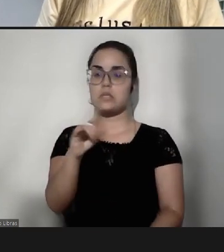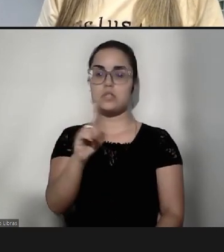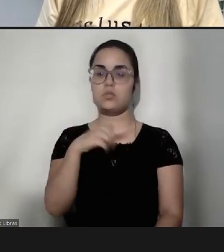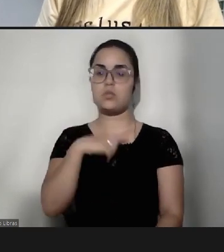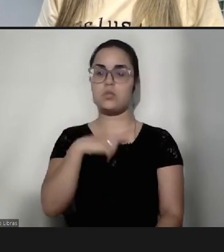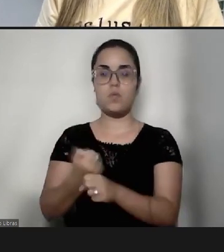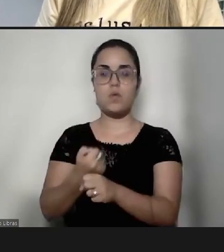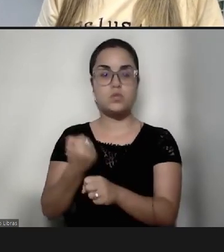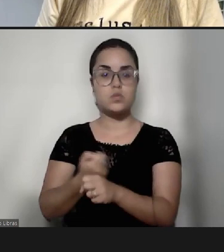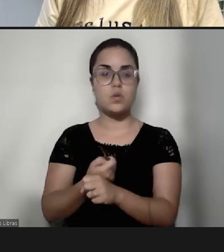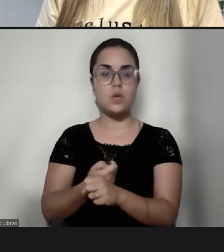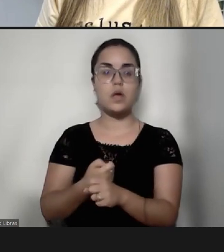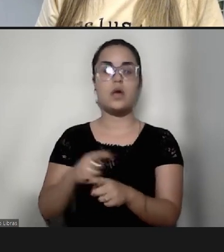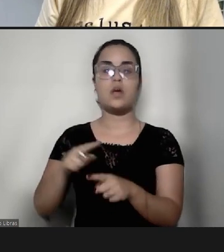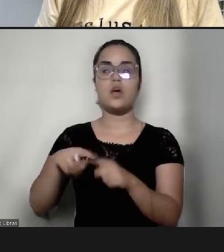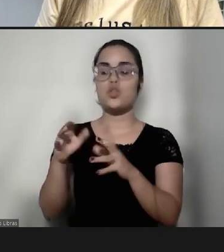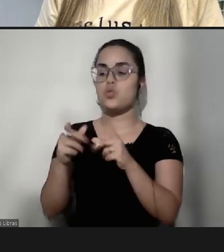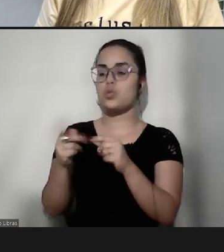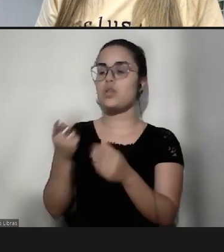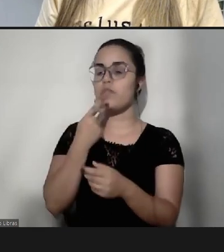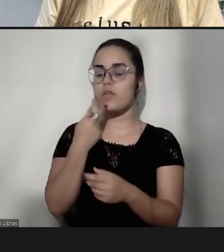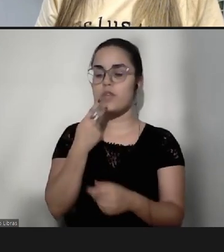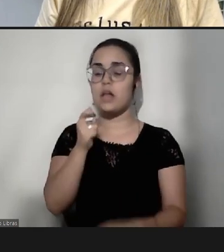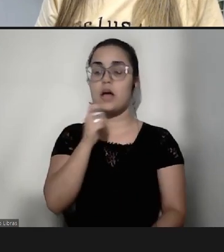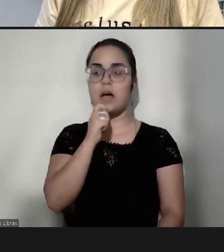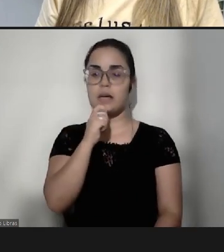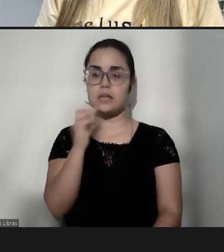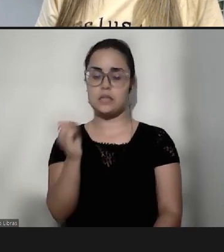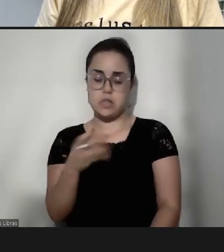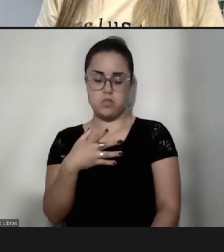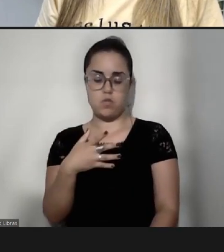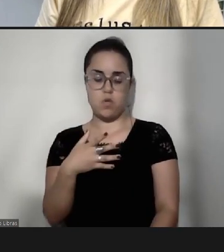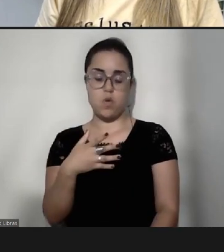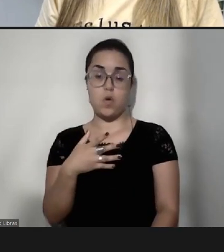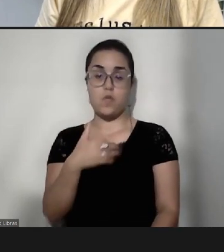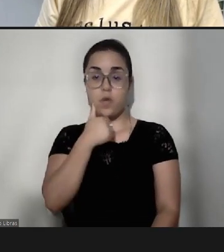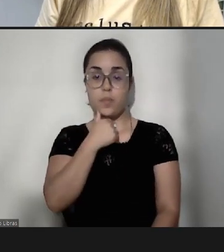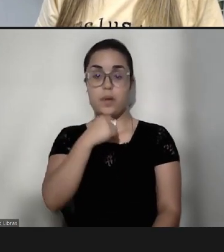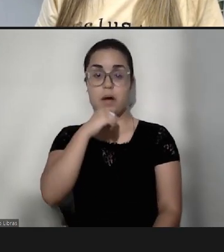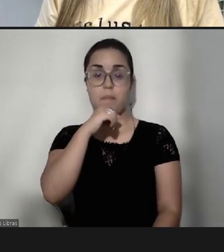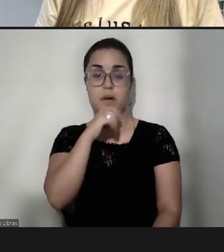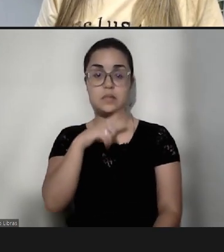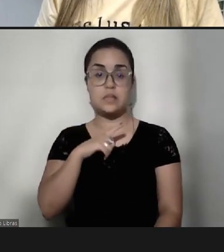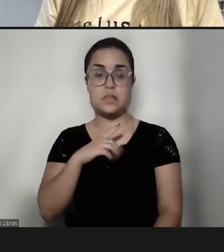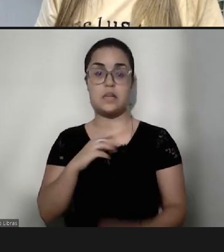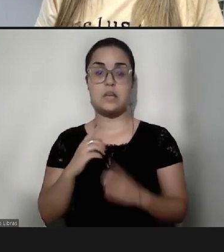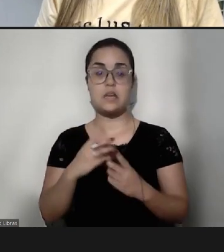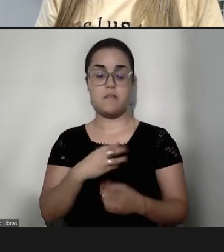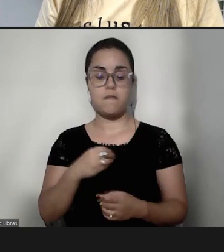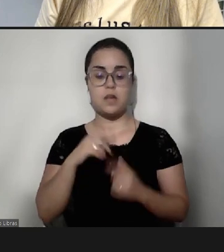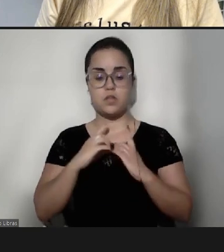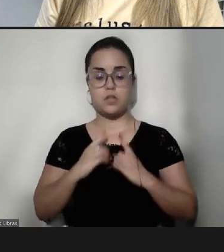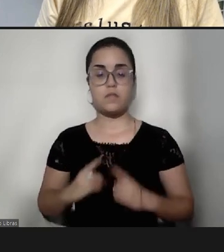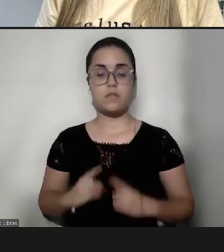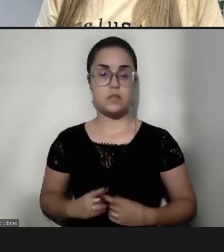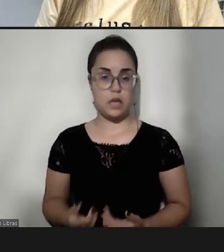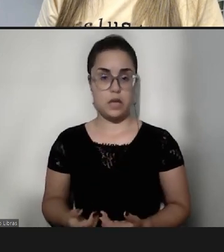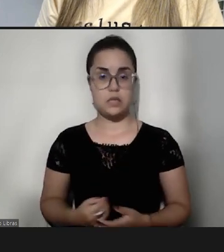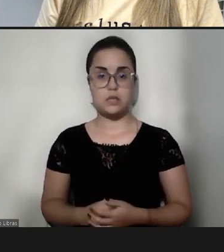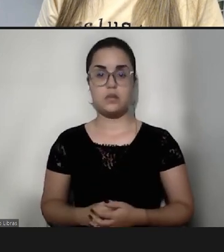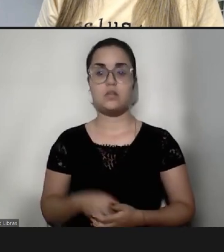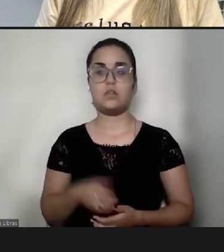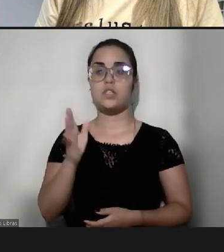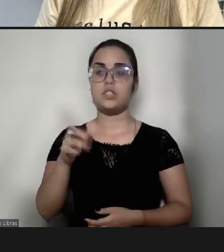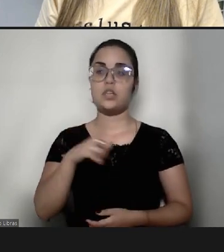tudo o que a gente tá falando aqui ainda é novo pra maternidade atípica, né, então, ela colocou aqui que já tem um